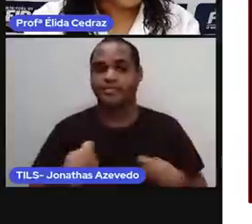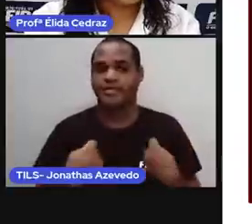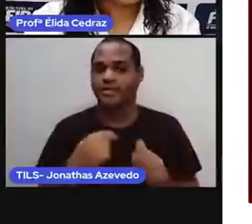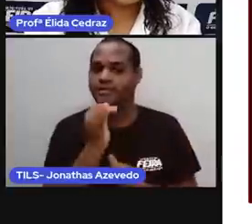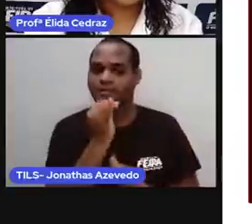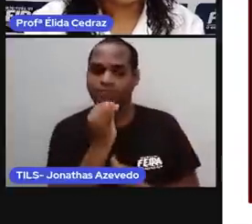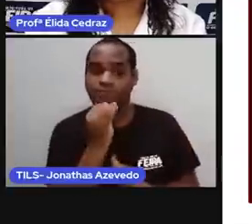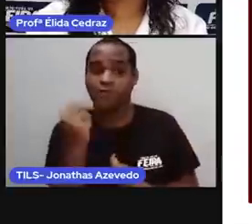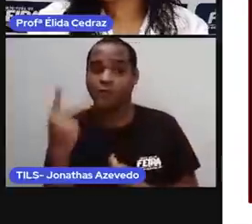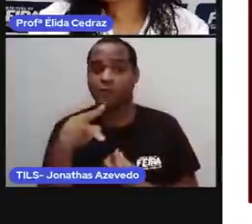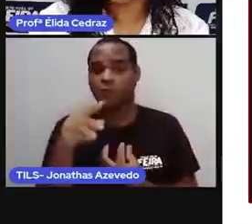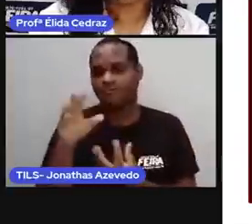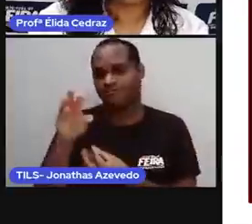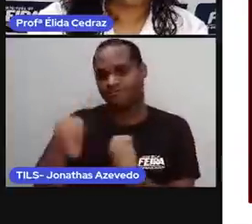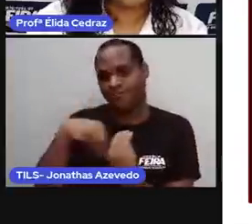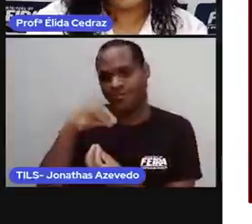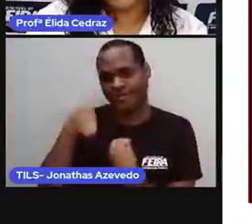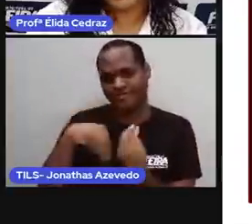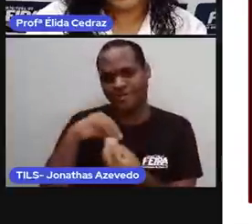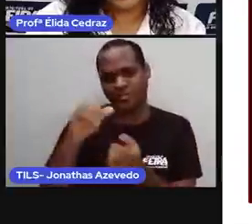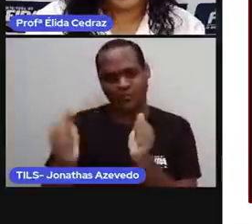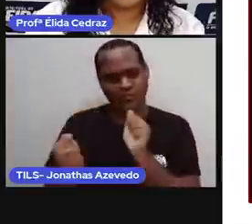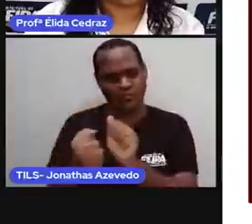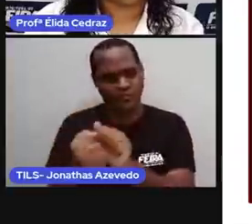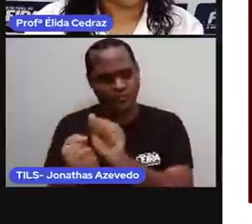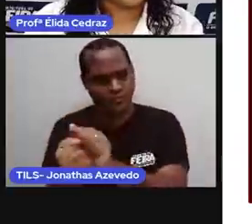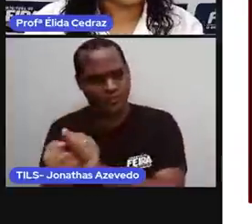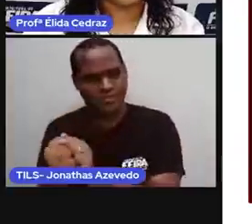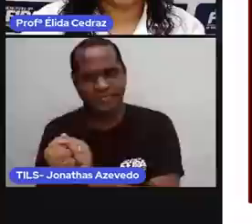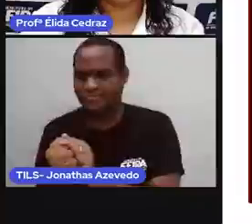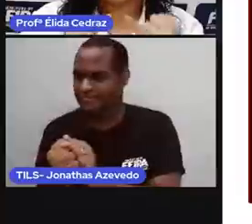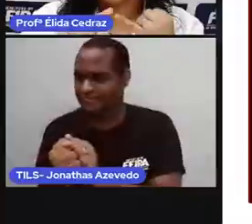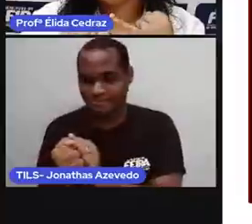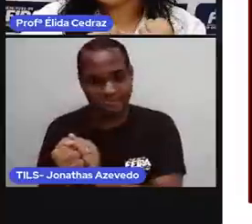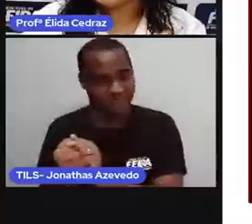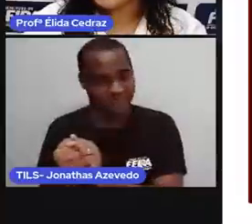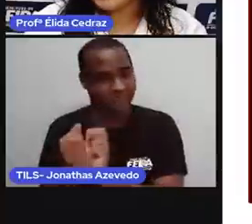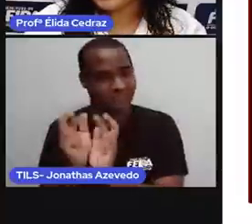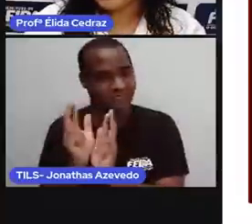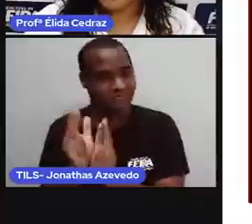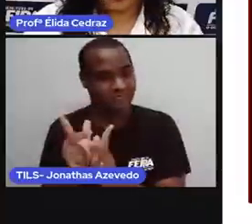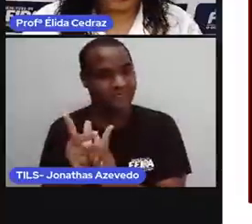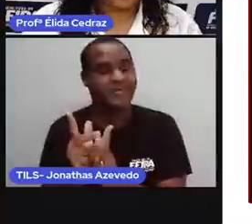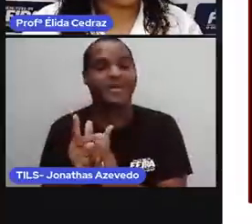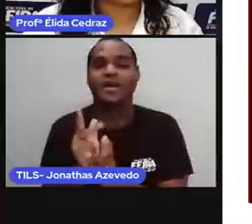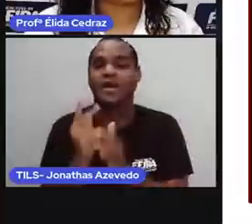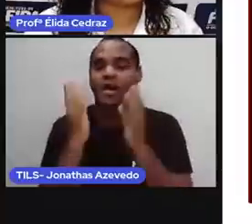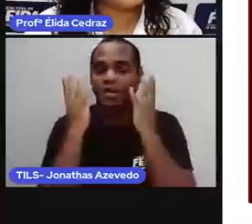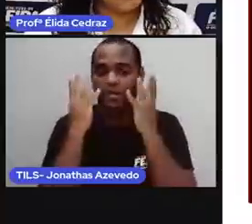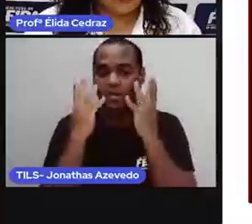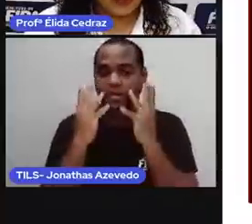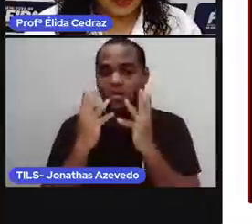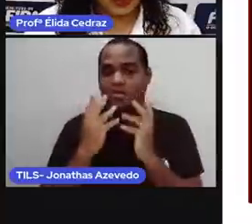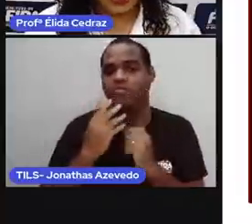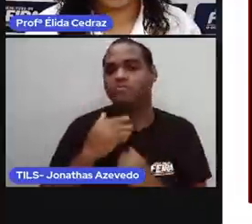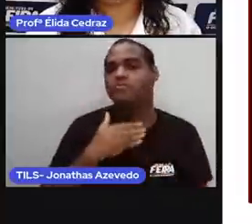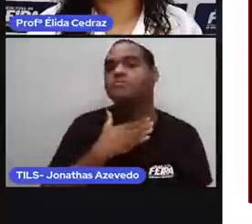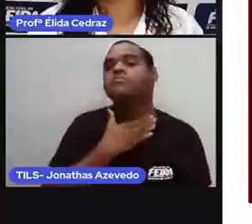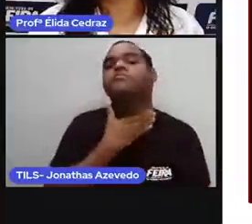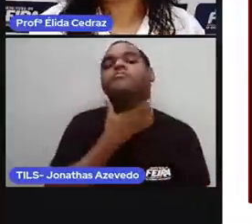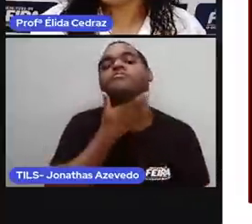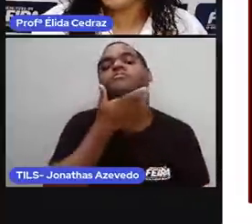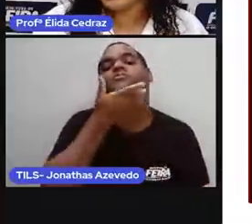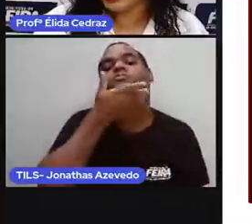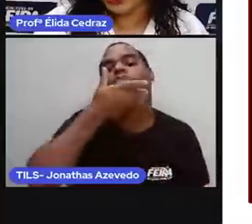misturados. Mas eles não vivem todos juntos, não. Olha só. O leão, o elefante,